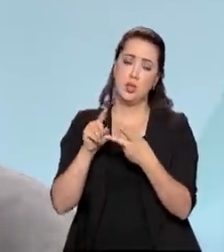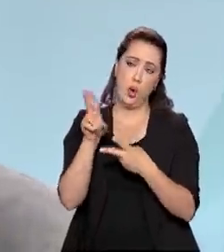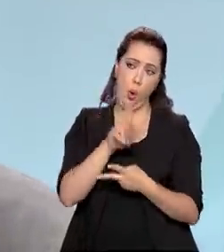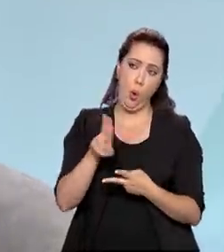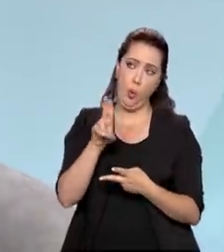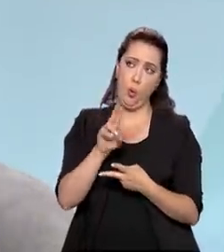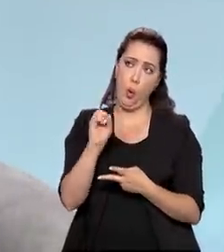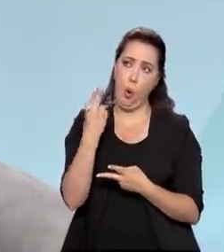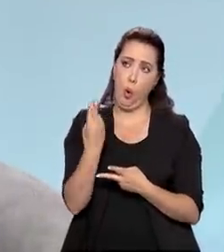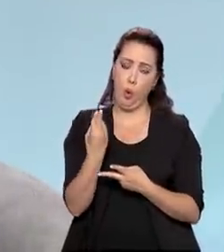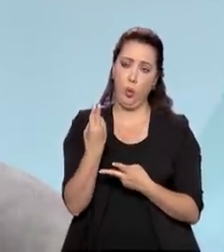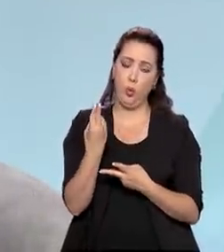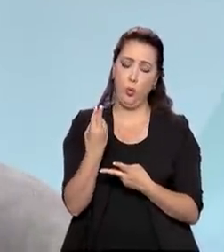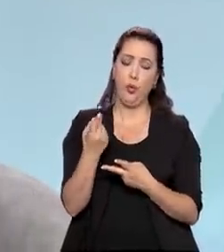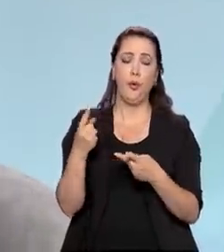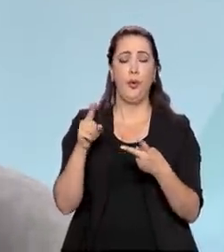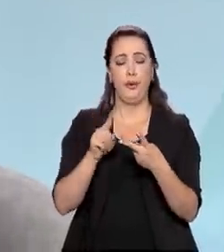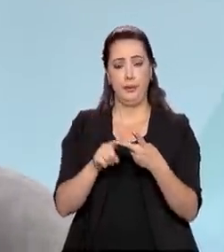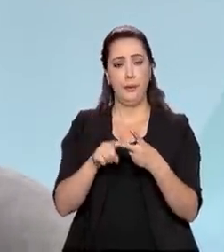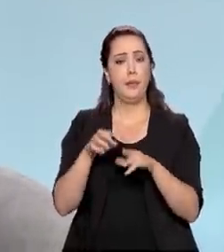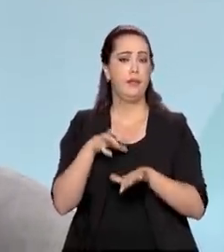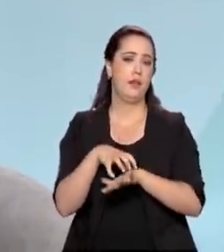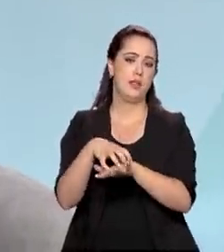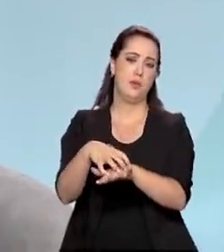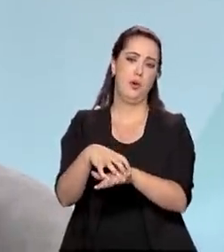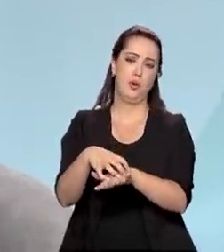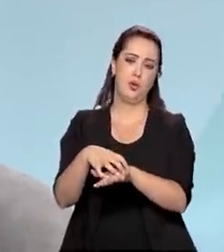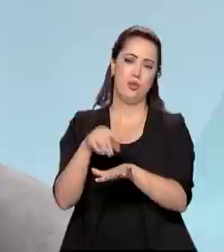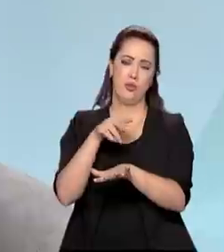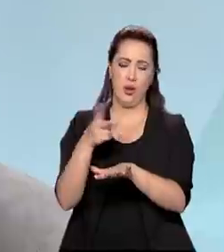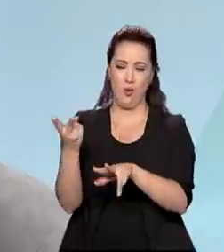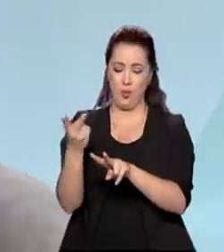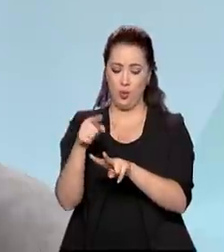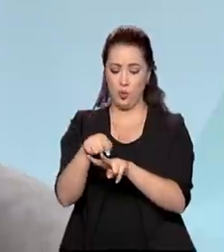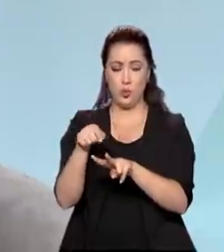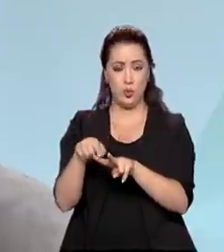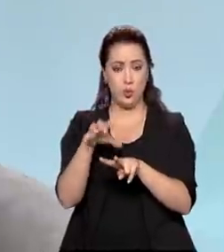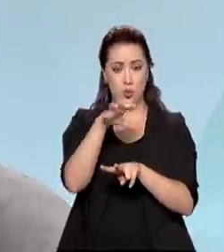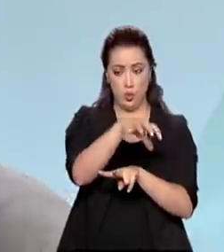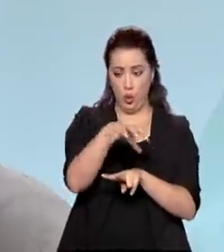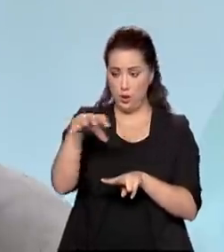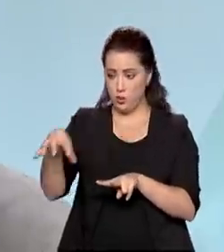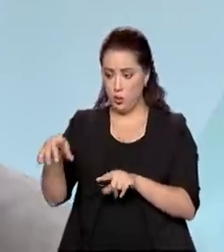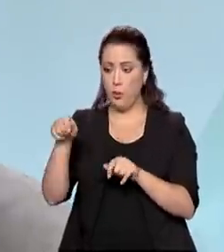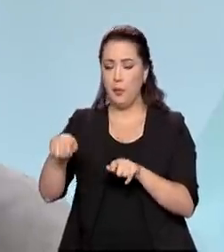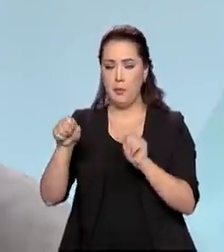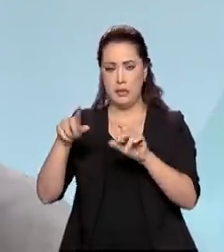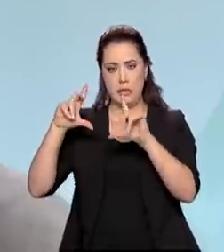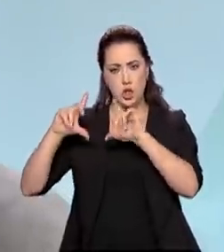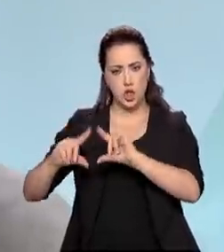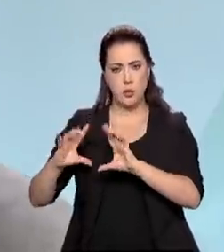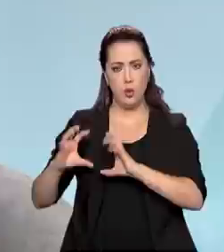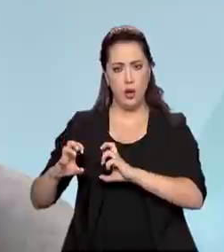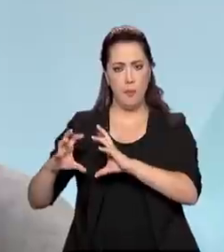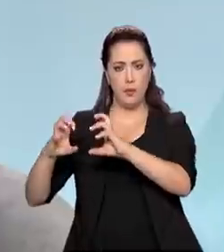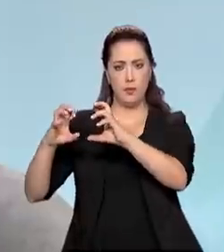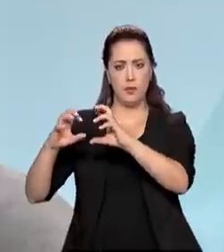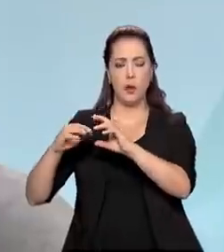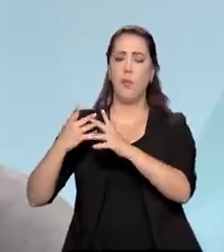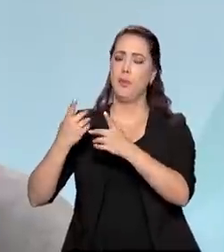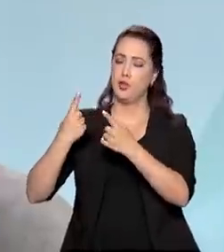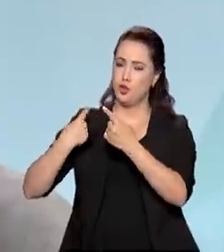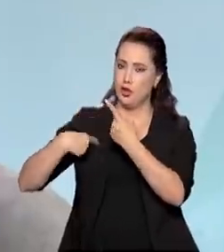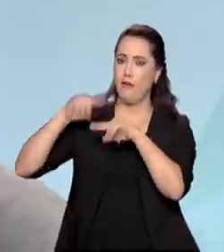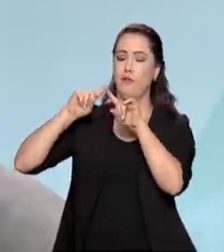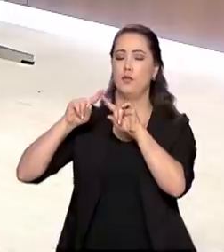e indústria. Então, nós precisamos descarbonizar esses dois setores para aumentar a nossa transição energética. E